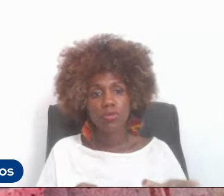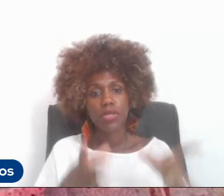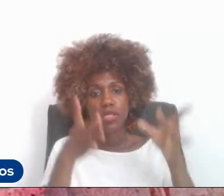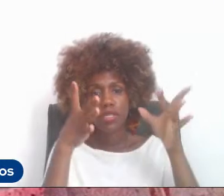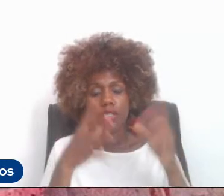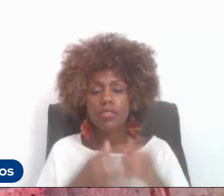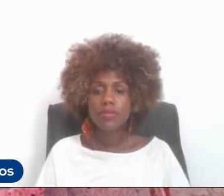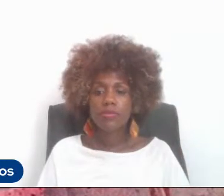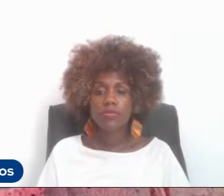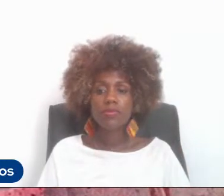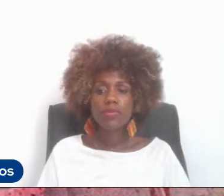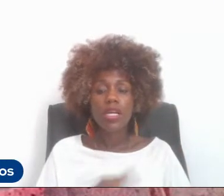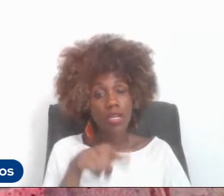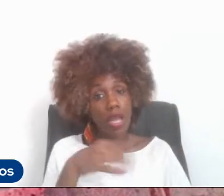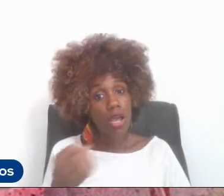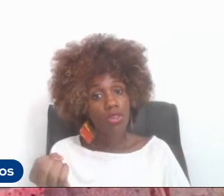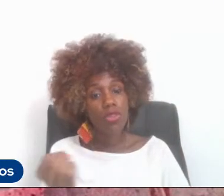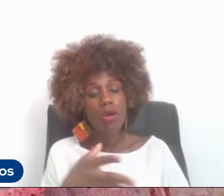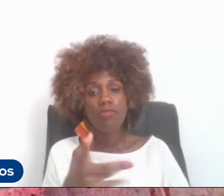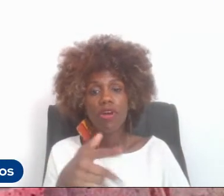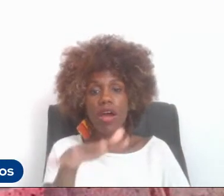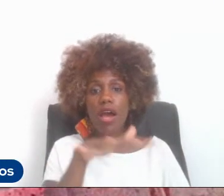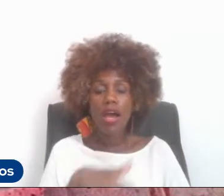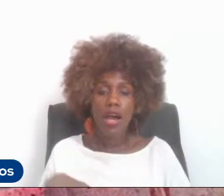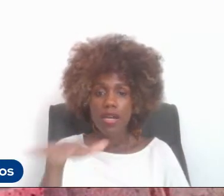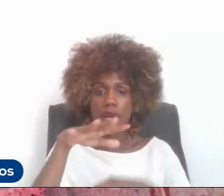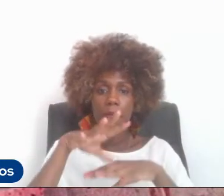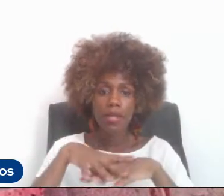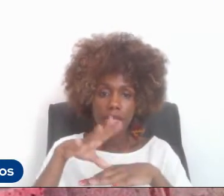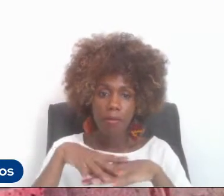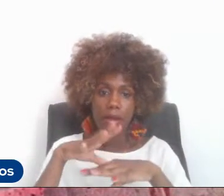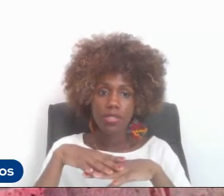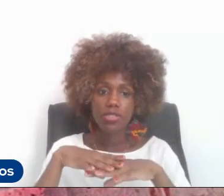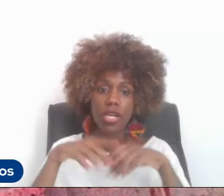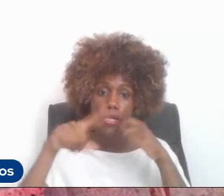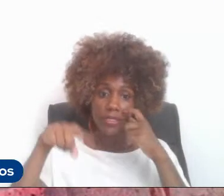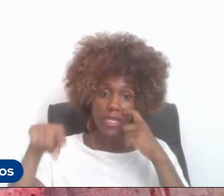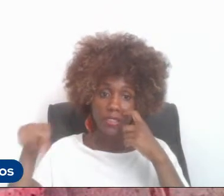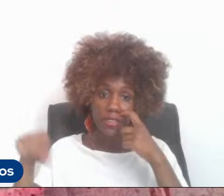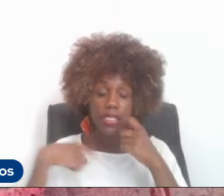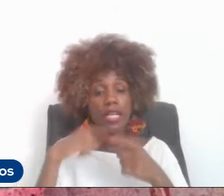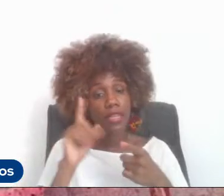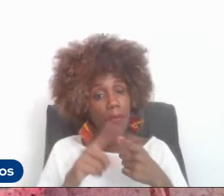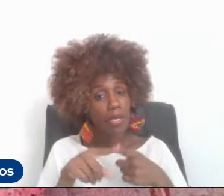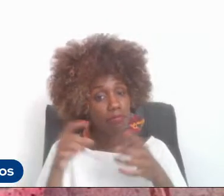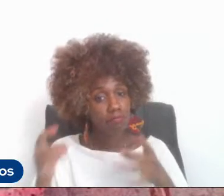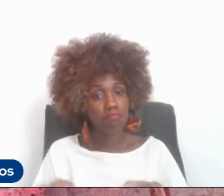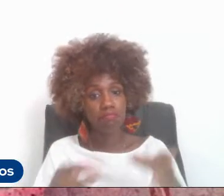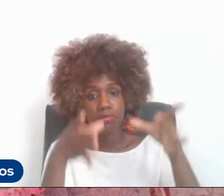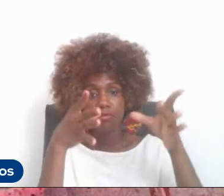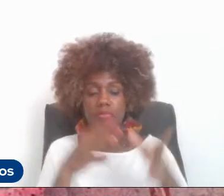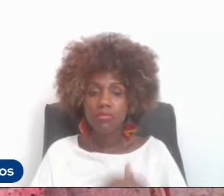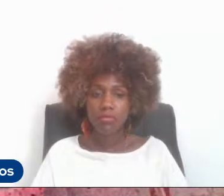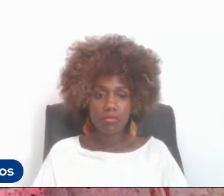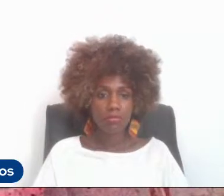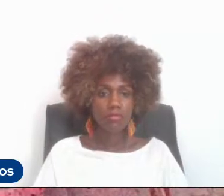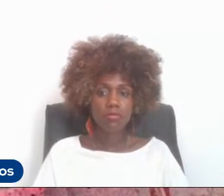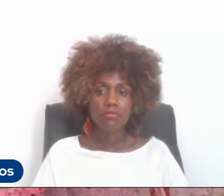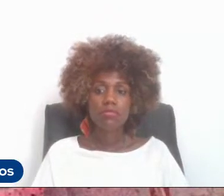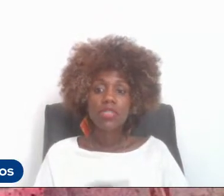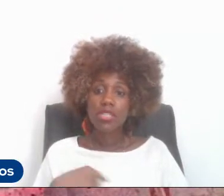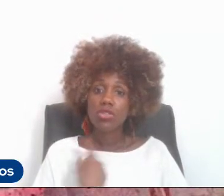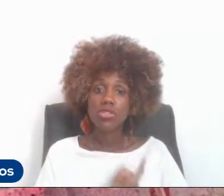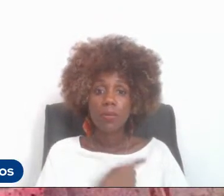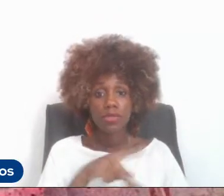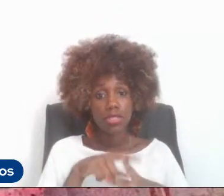e mais recentemente agora a área de matemática e estatística também. Então, estamos sem duas